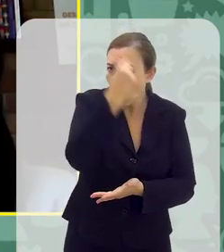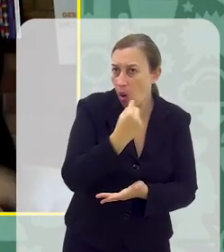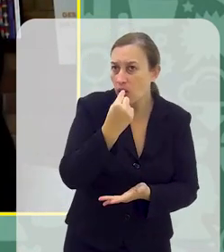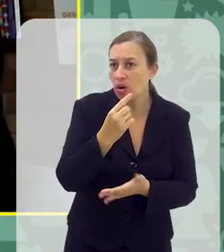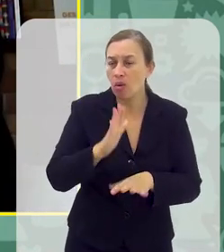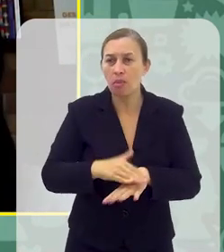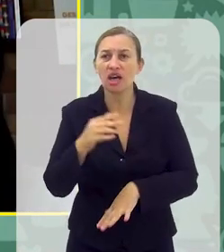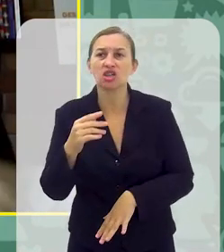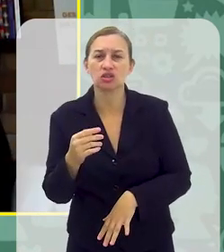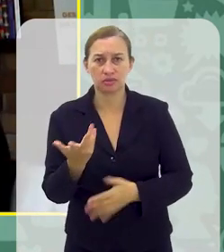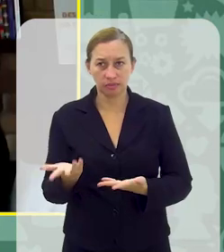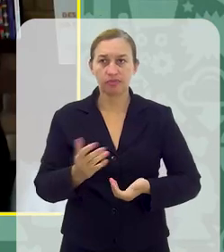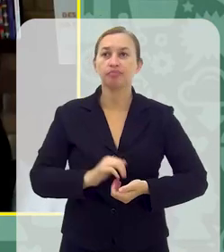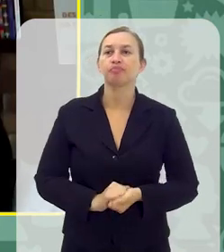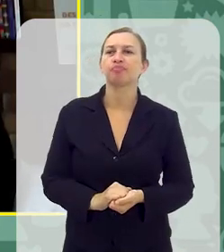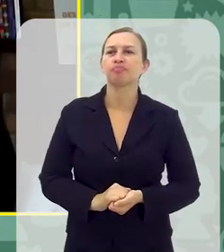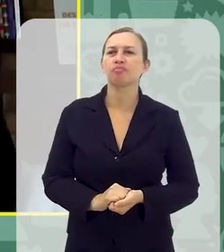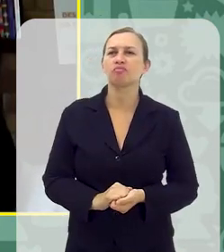hora ou um pouquinho mais que isso?